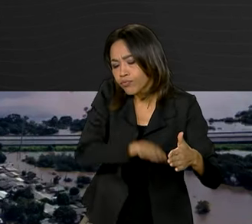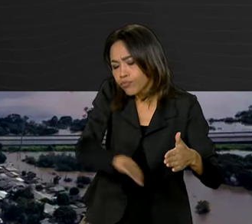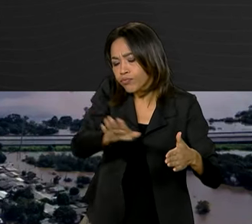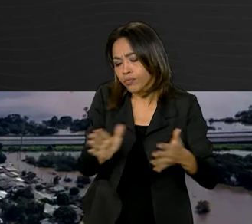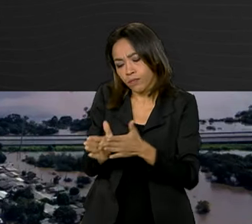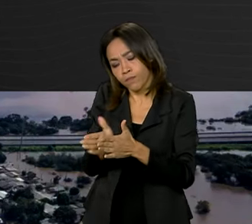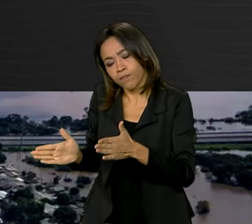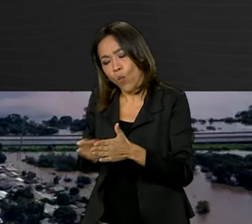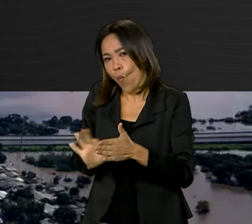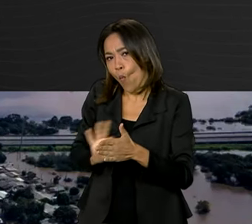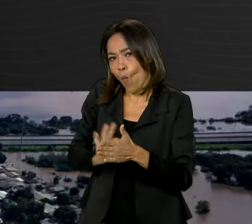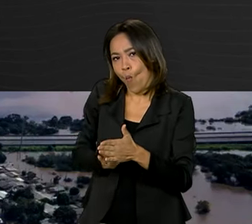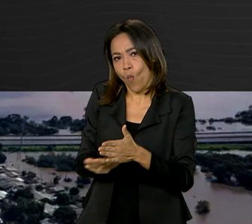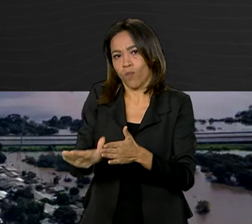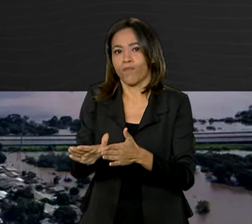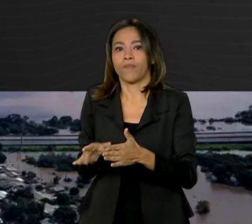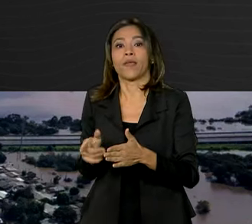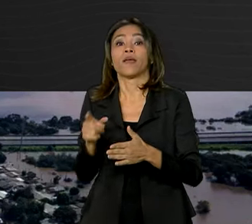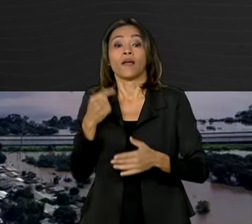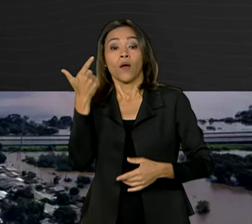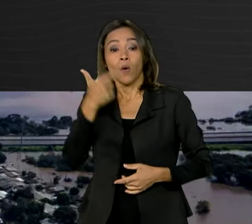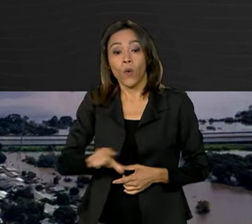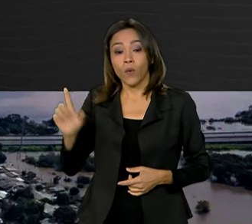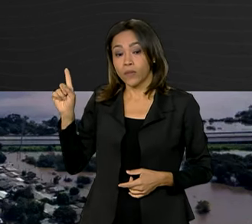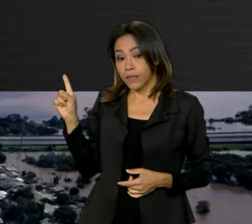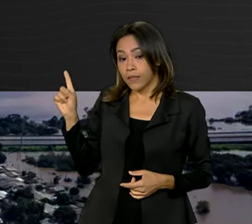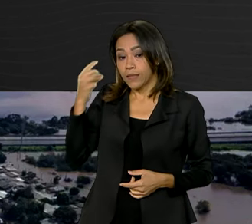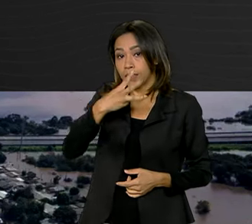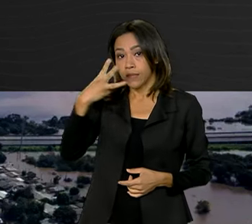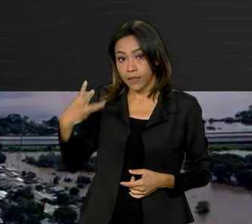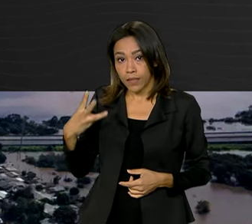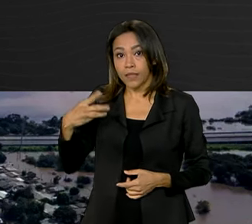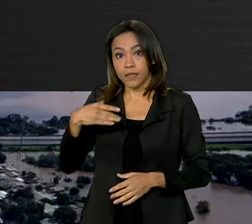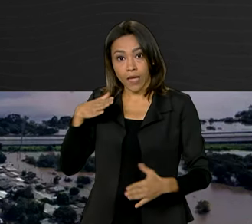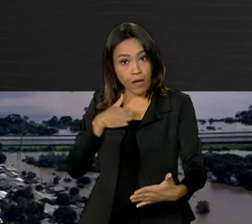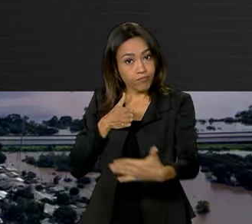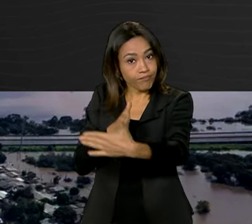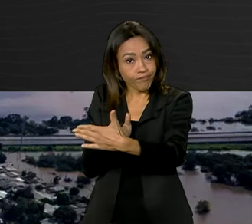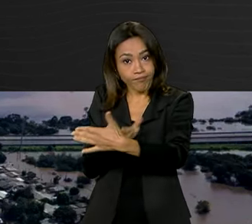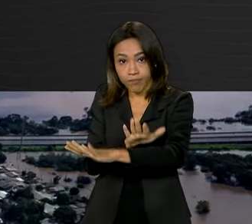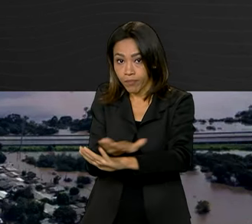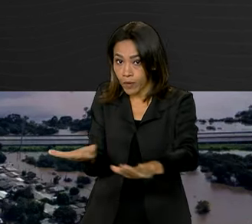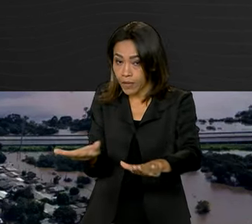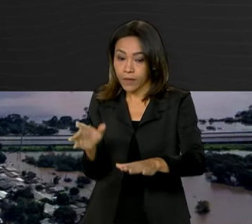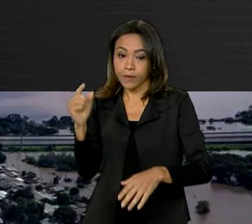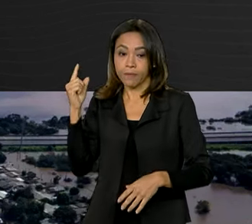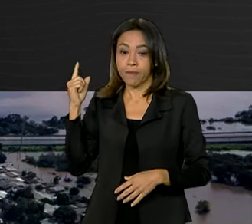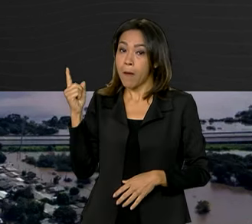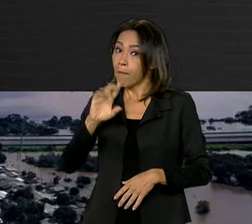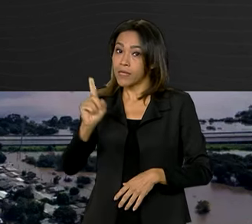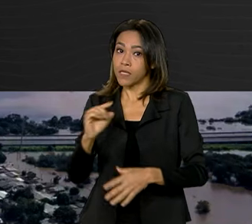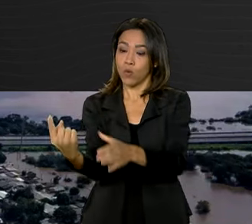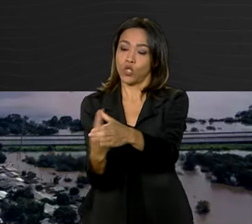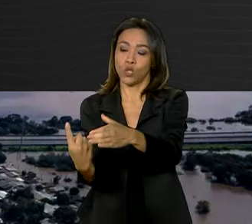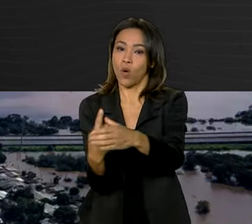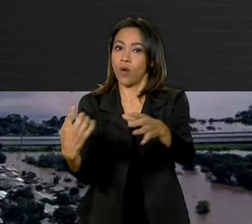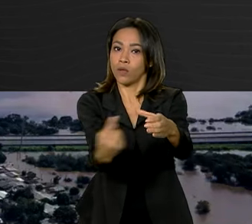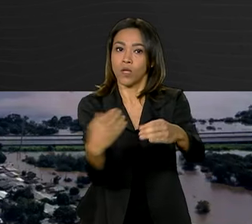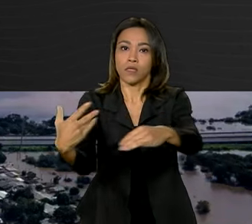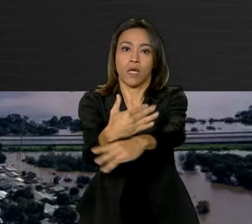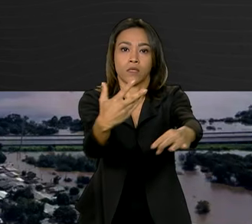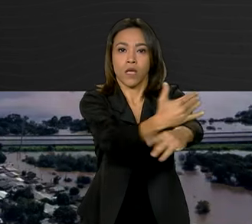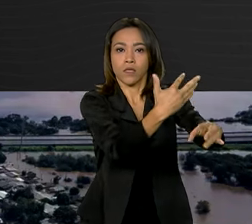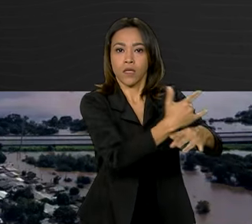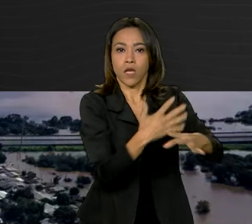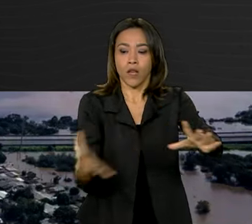acostamento. Há 33 trechos com bloqueio total, mas em regiões que não isolam cidades de conexões